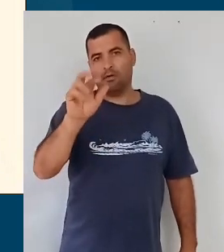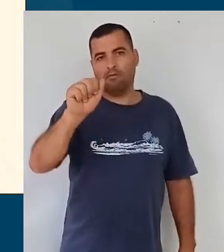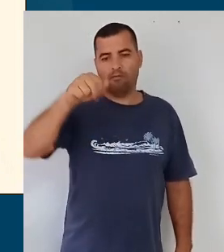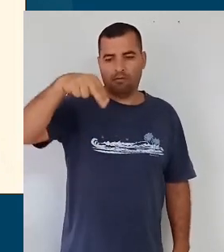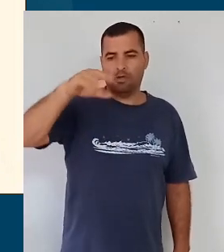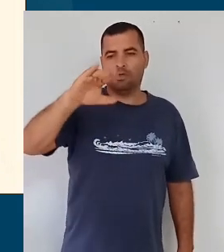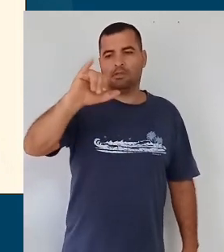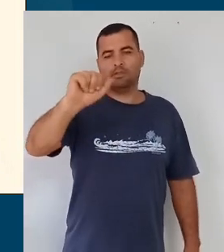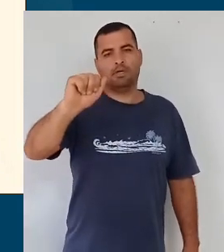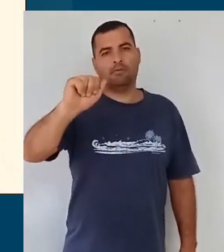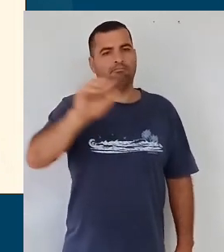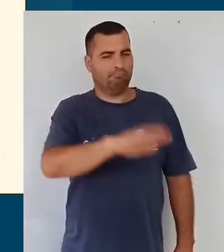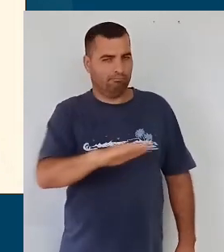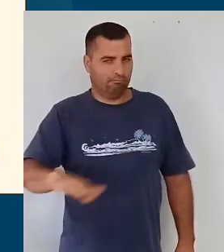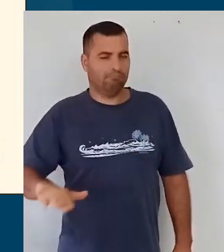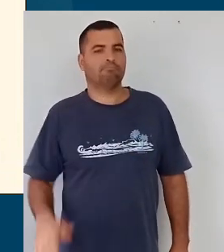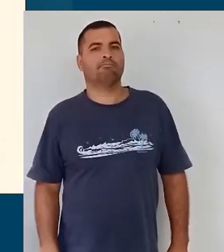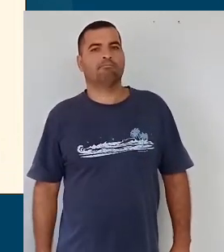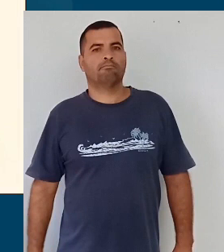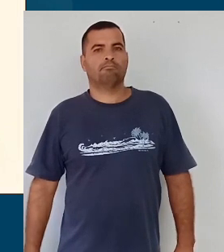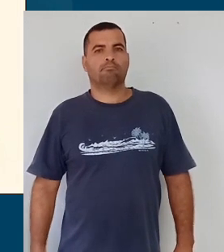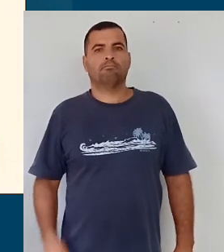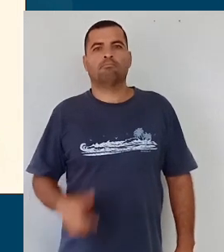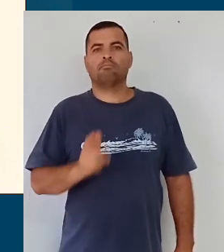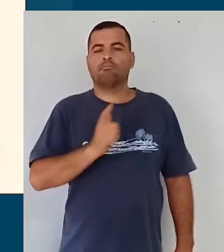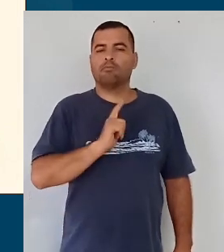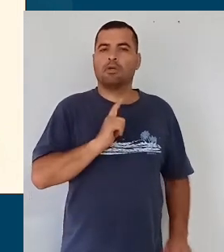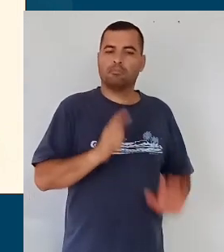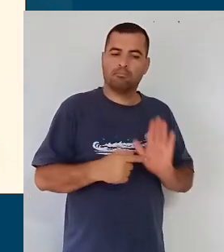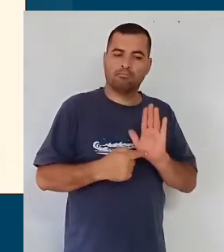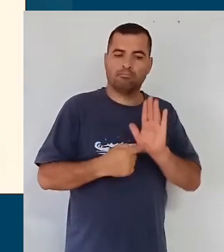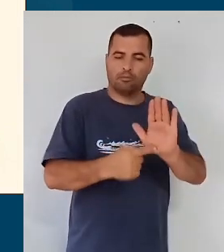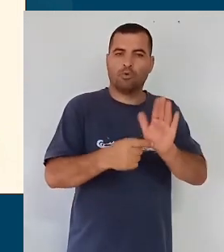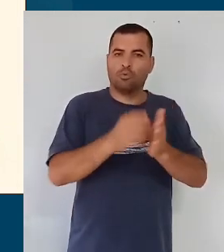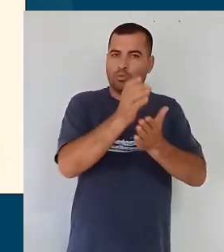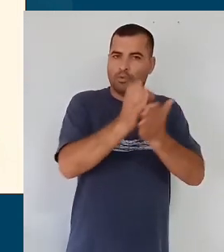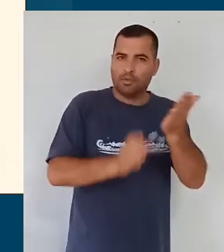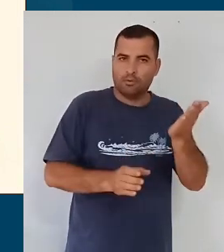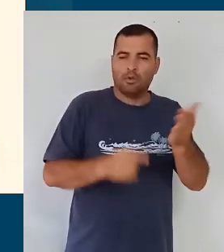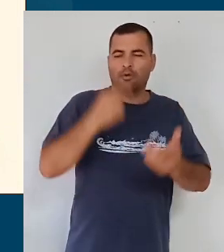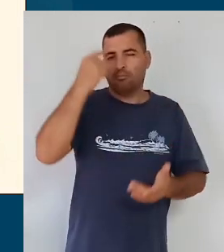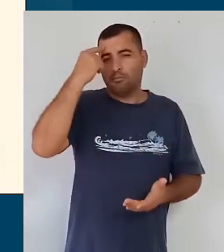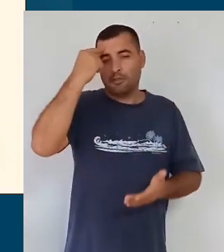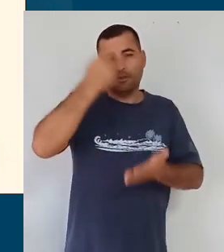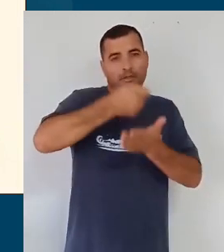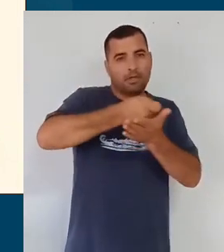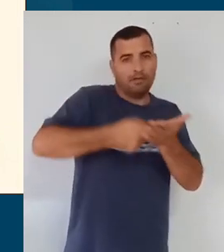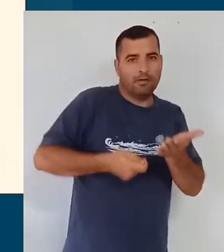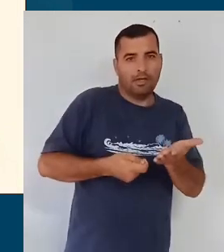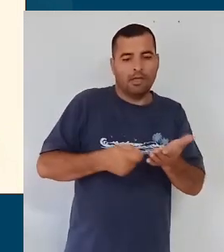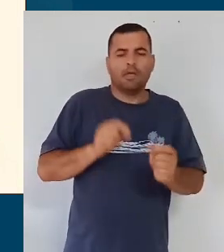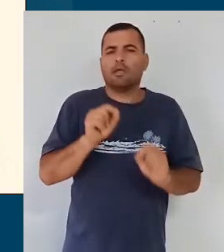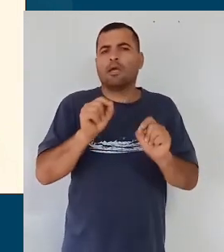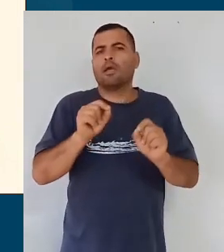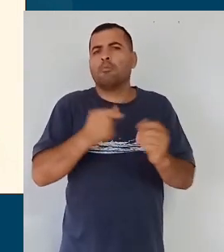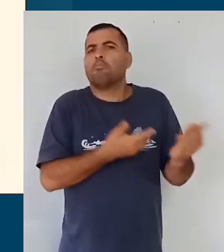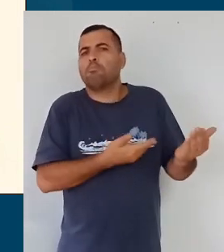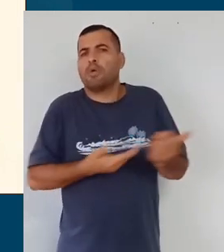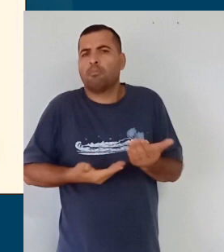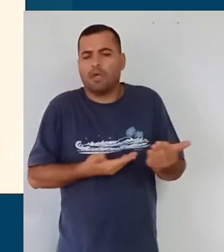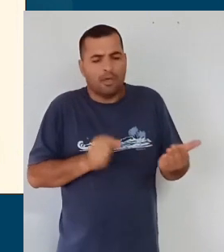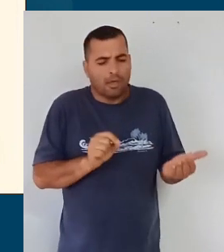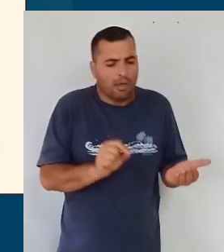nessa parte da proposta curricular, pensar e escrever um pouquinho sobre quem são esses bebês,